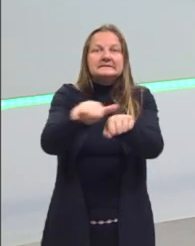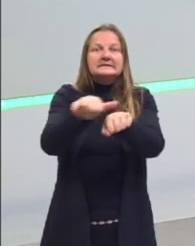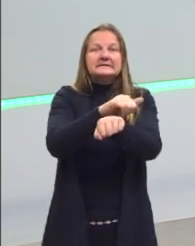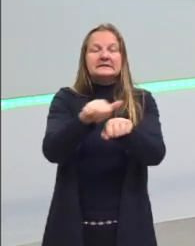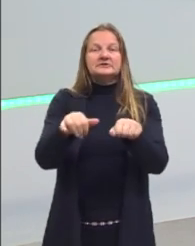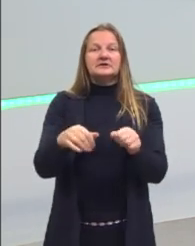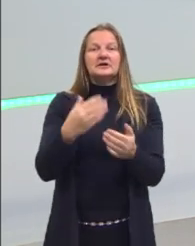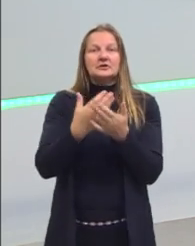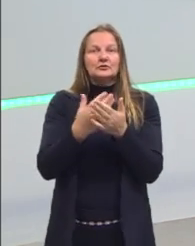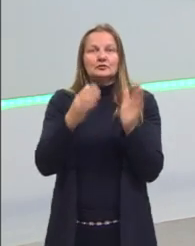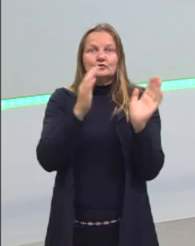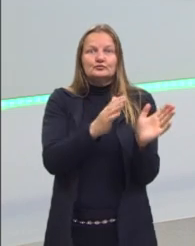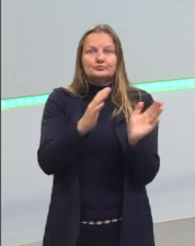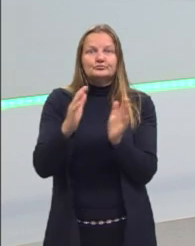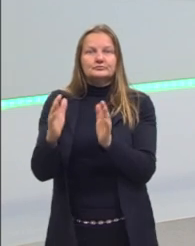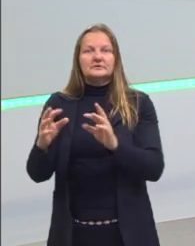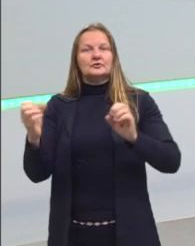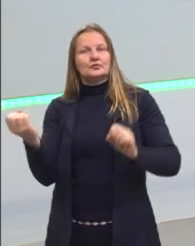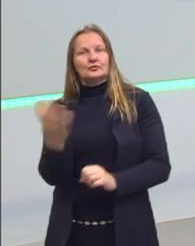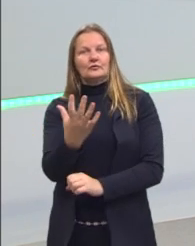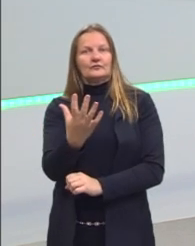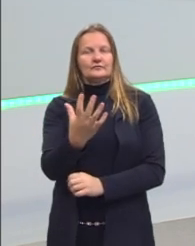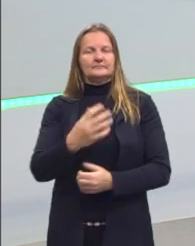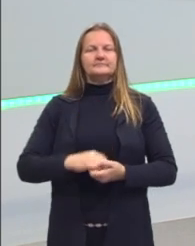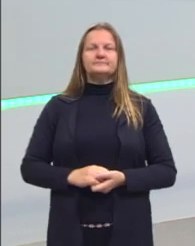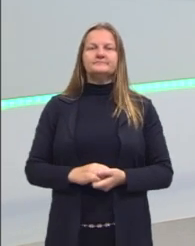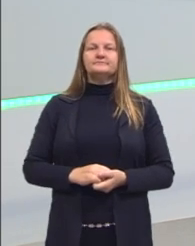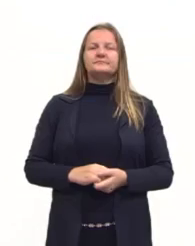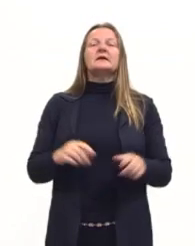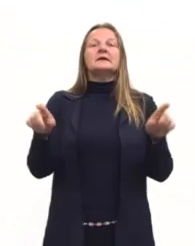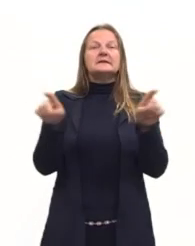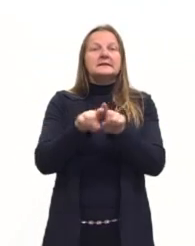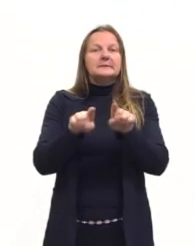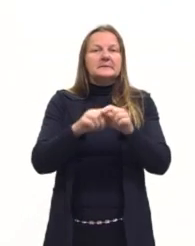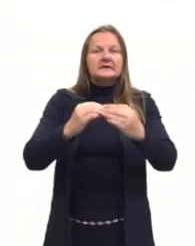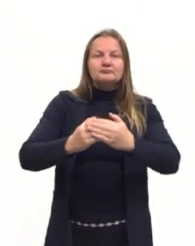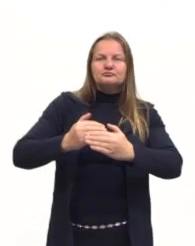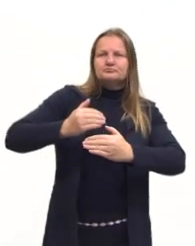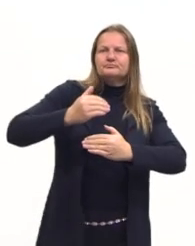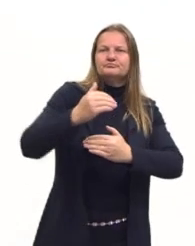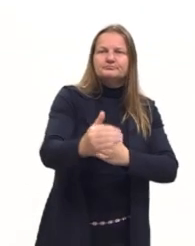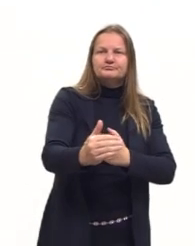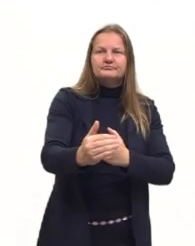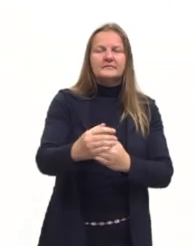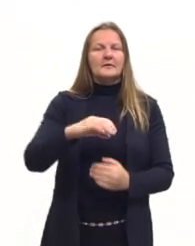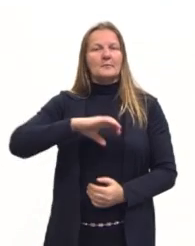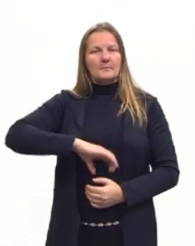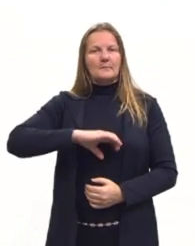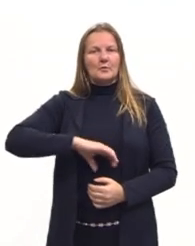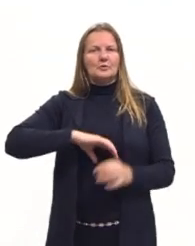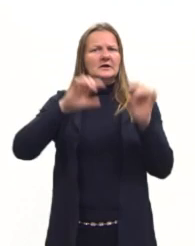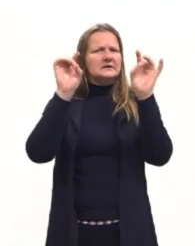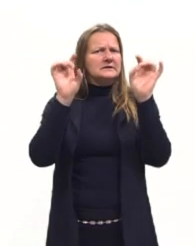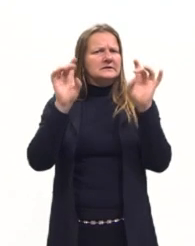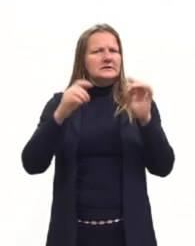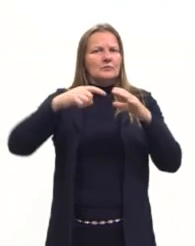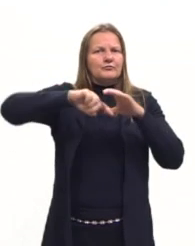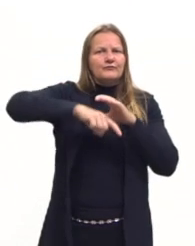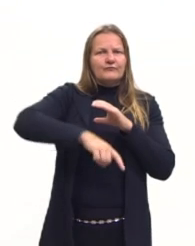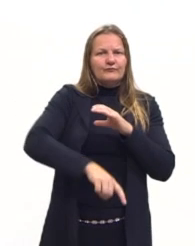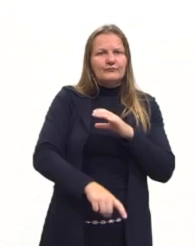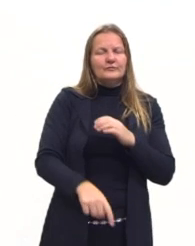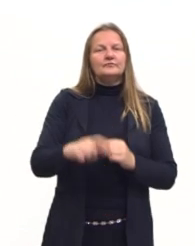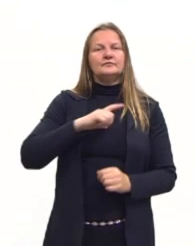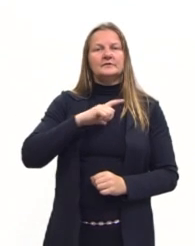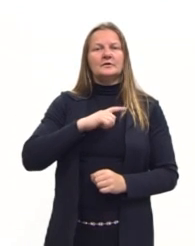nova dos nossos estudos. Além disso, dentro do lado português, mais especificamente, que uma